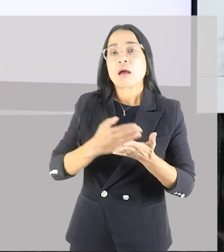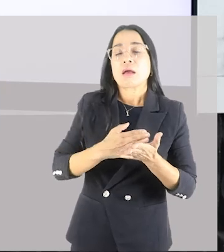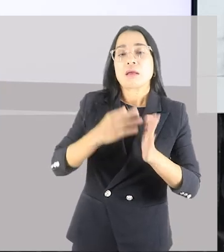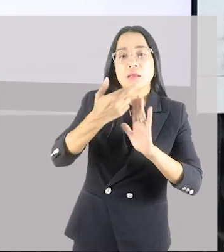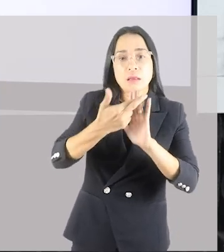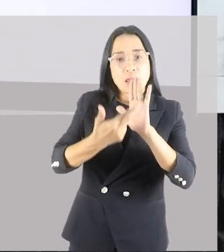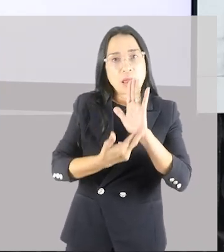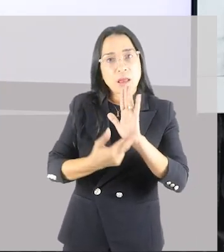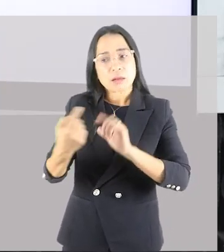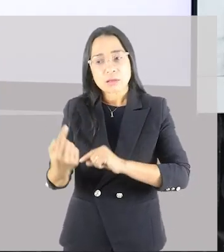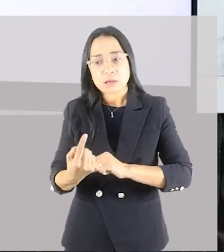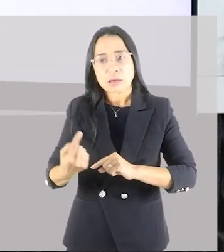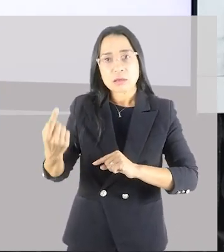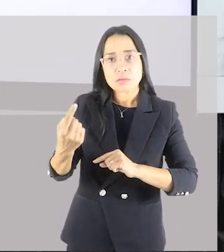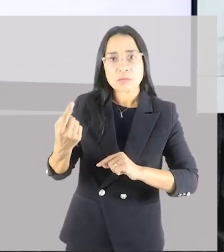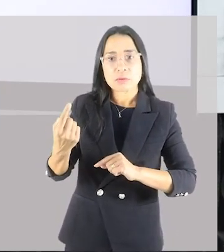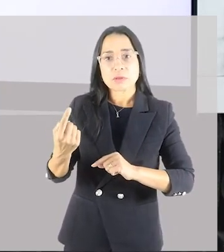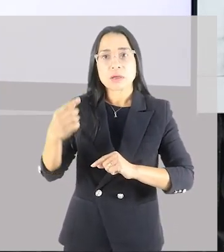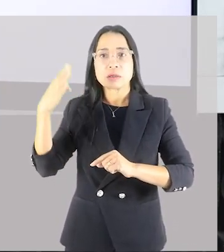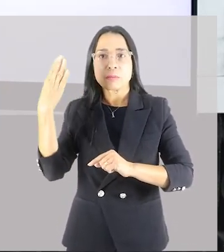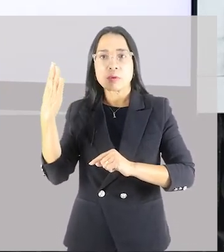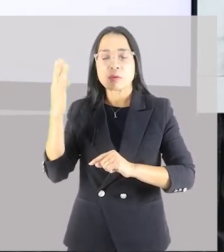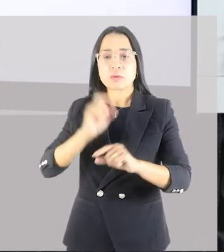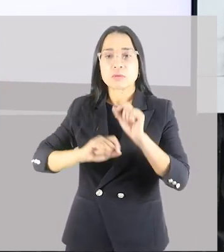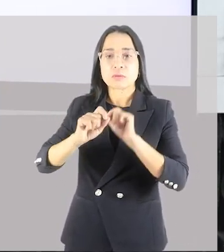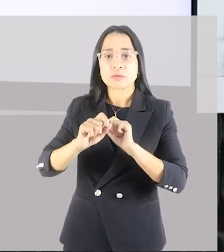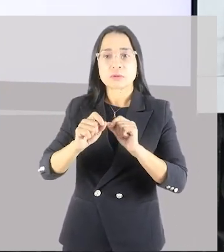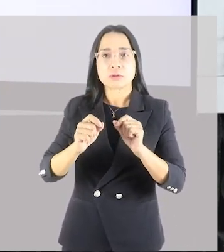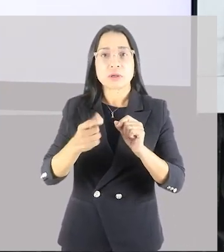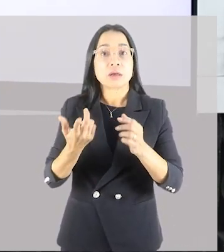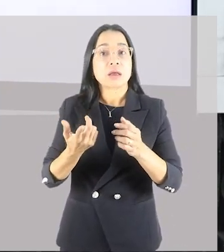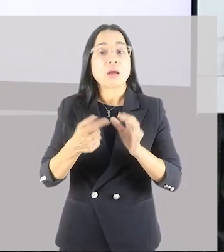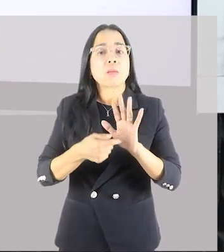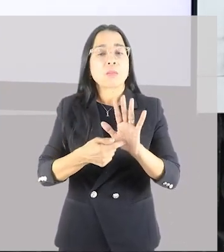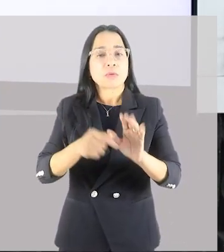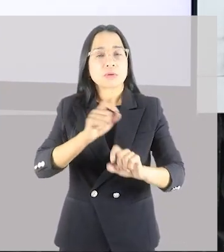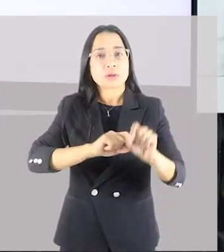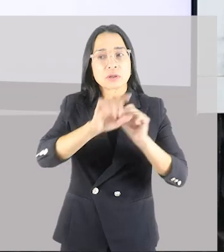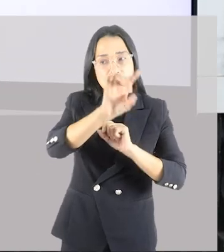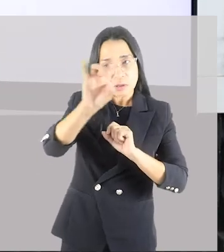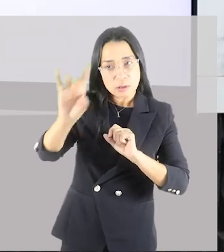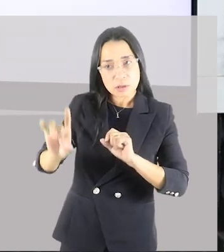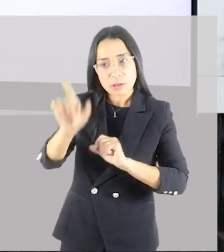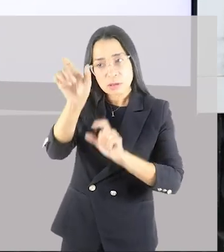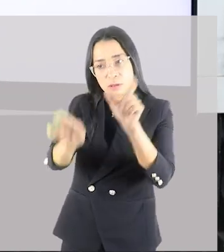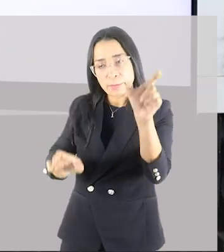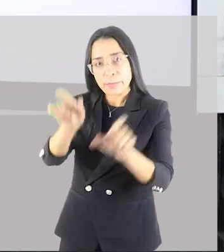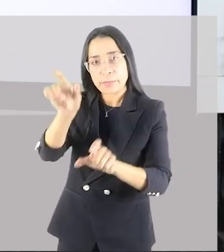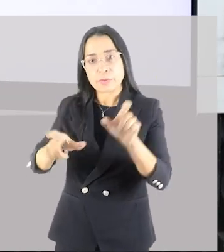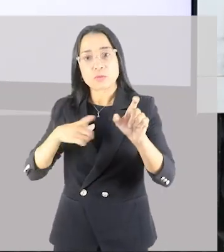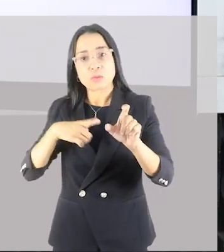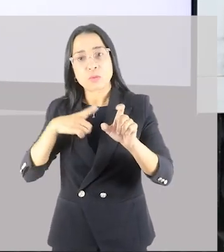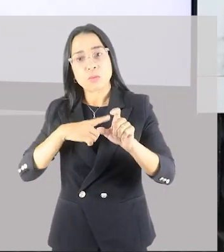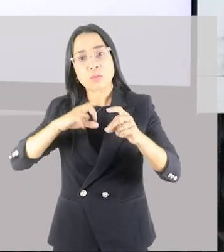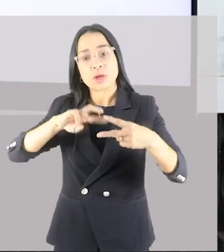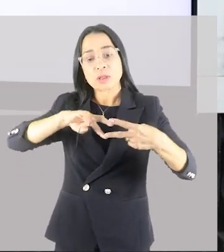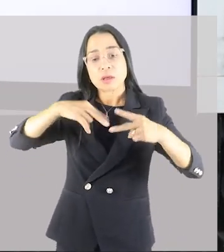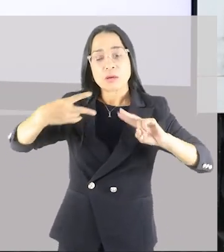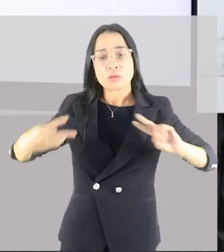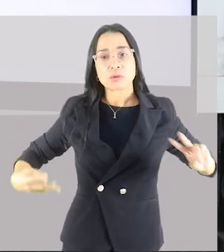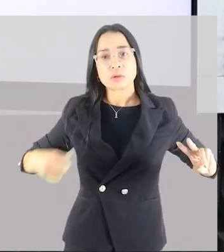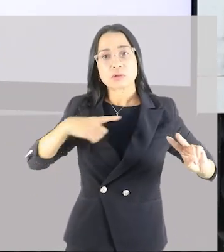que cada indivíduo tem um genótipo que vai ter respostas específicas para,